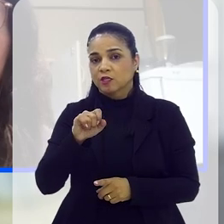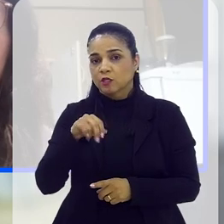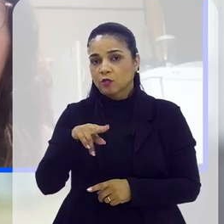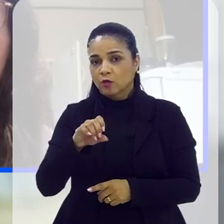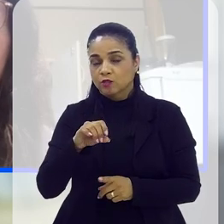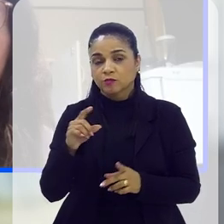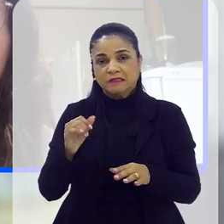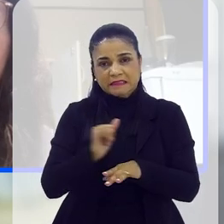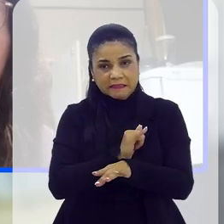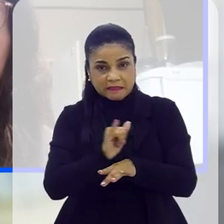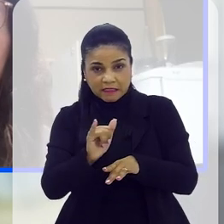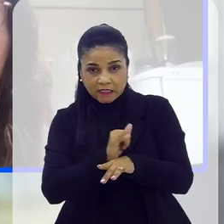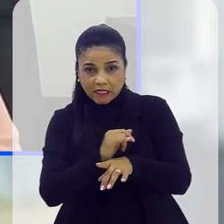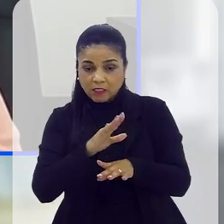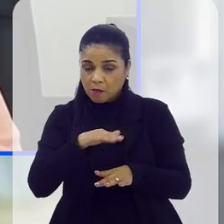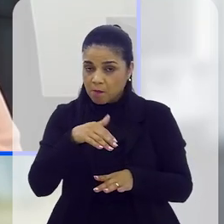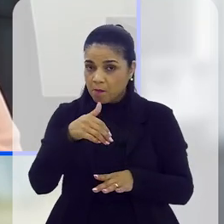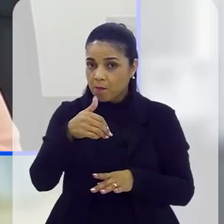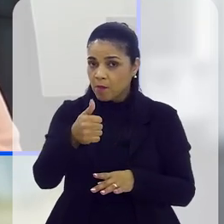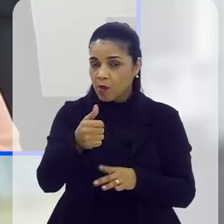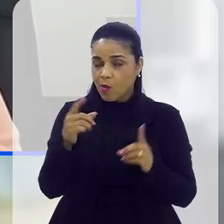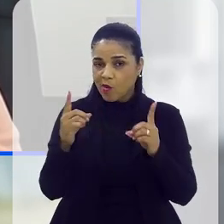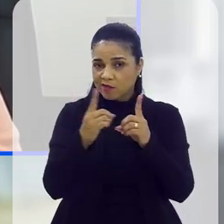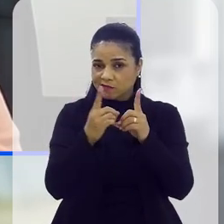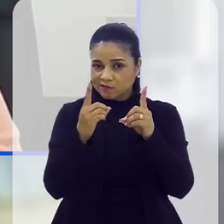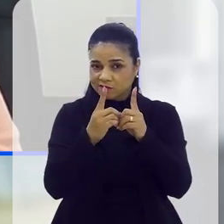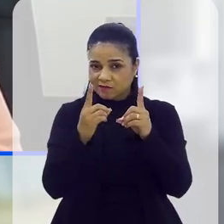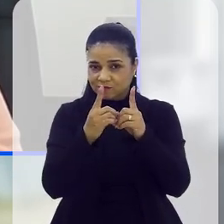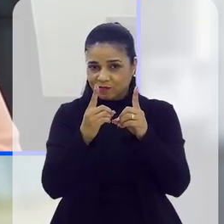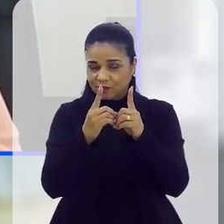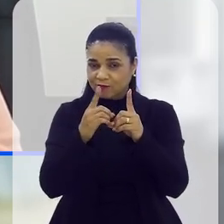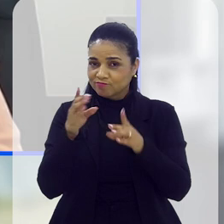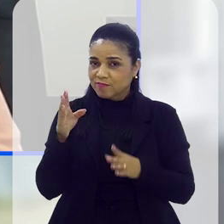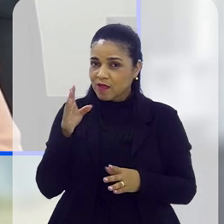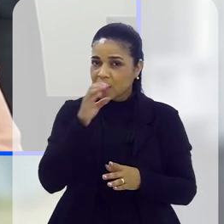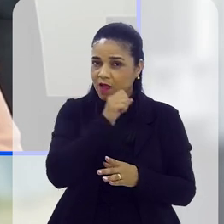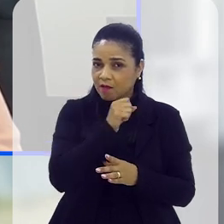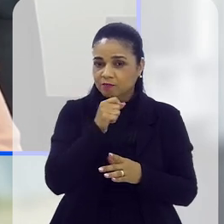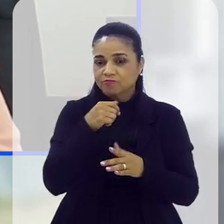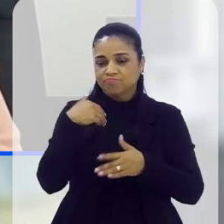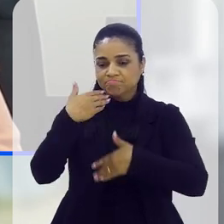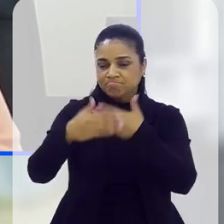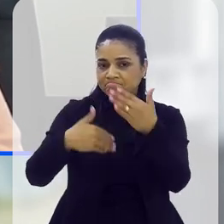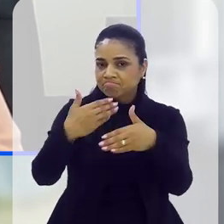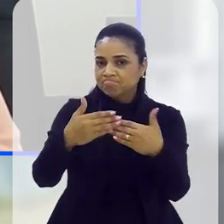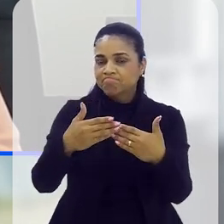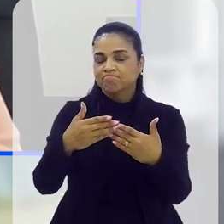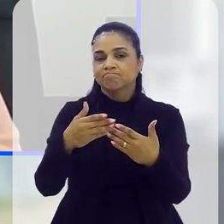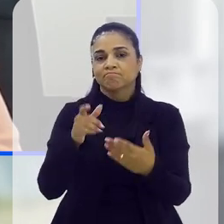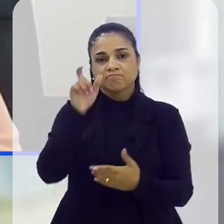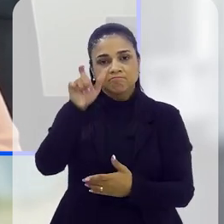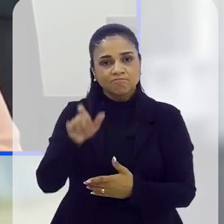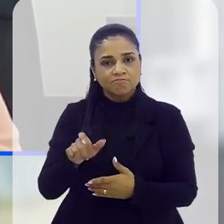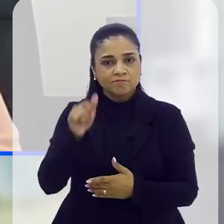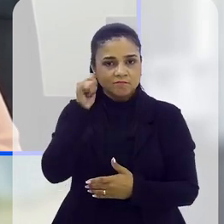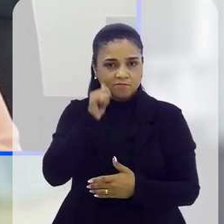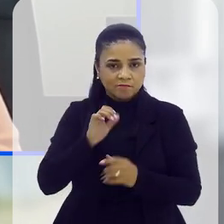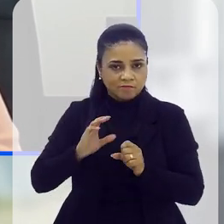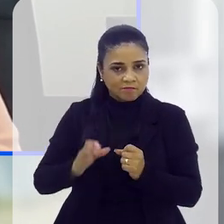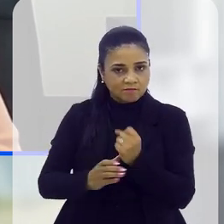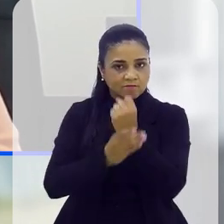estratégias para não só melhorar o atendimento, agilizar os procedimentos e